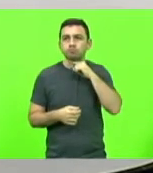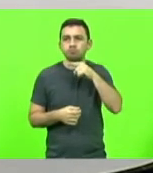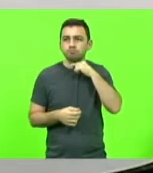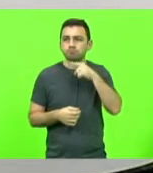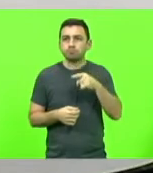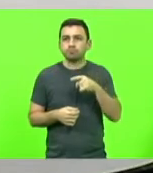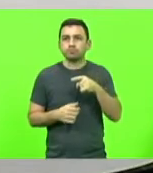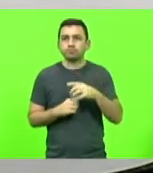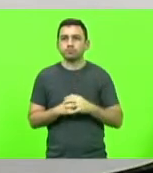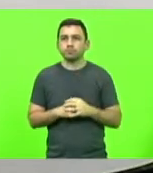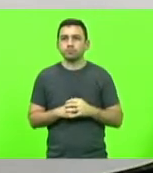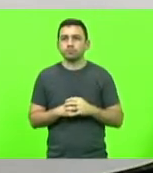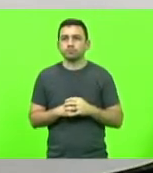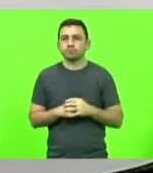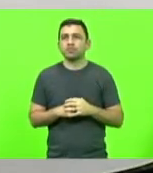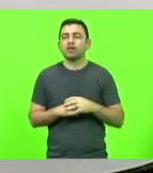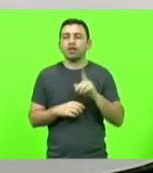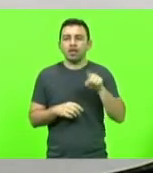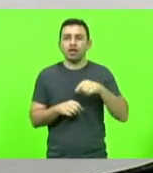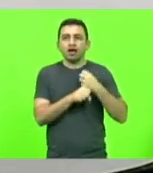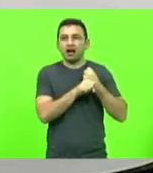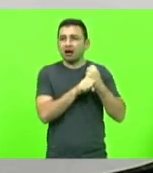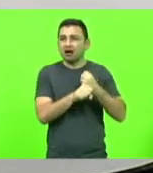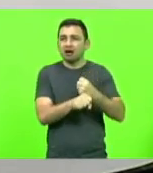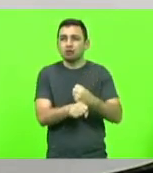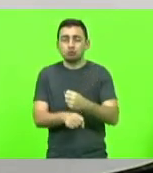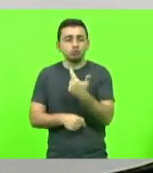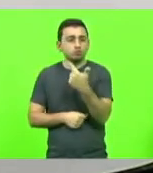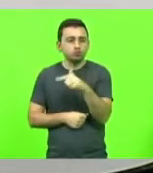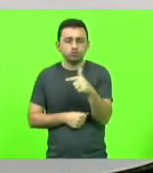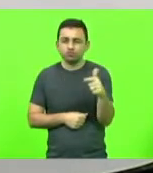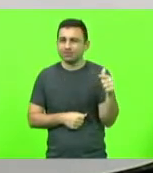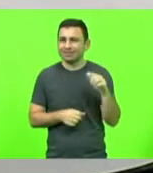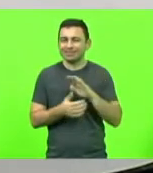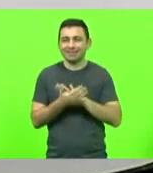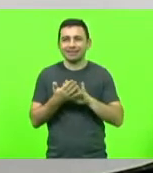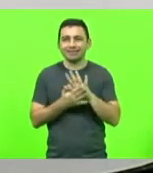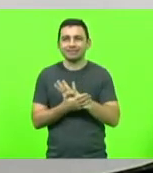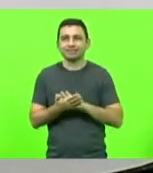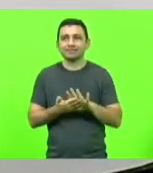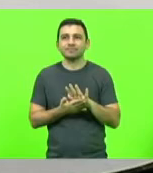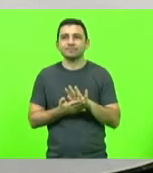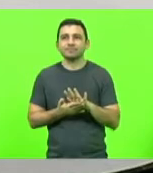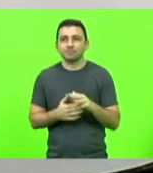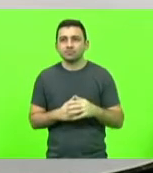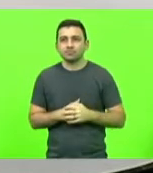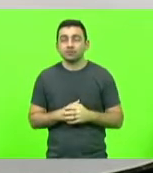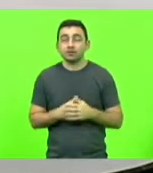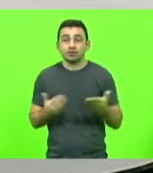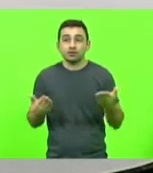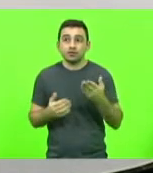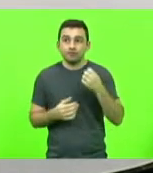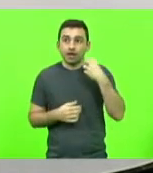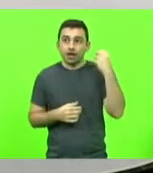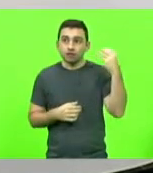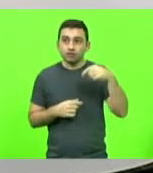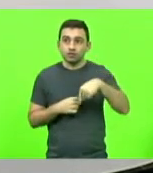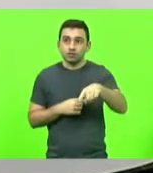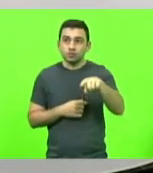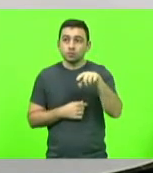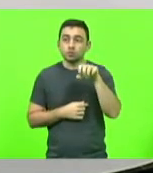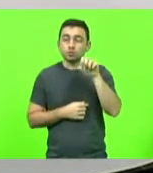como por largos anos não se enxergava aqui. nessa viagem ao sul também será